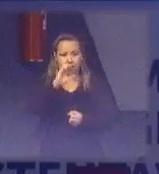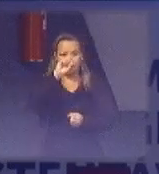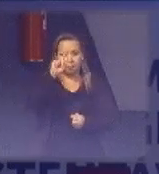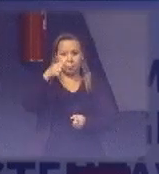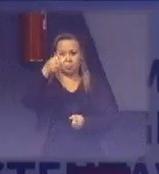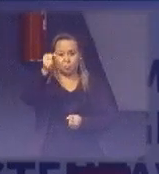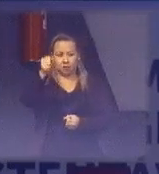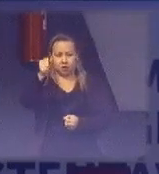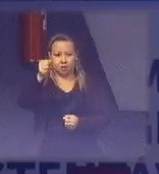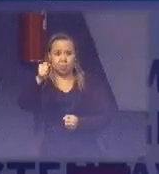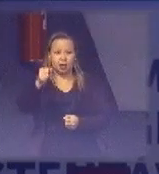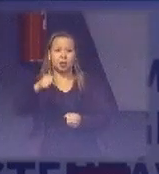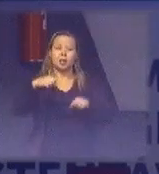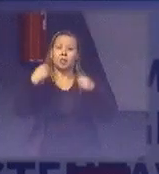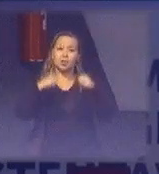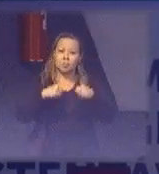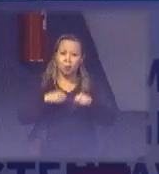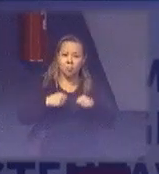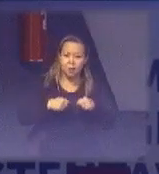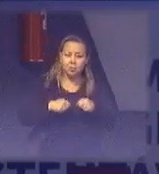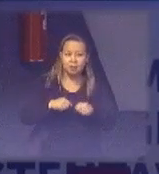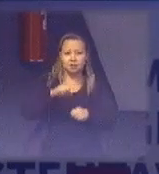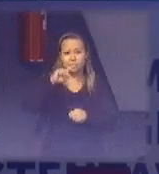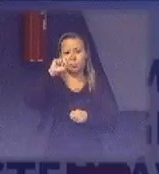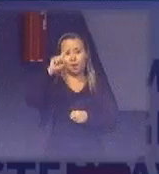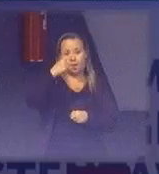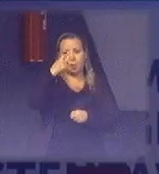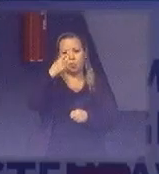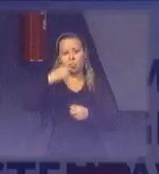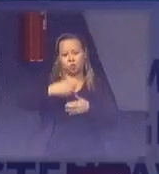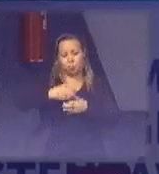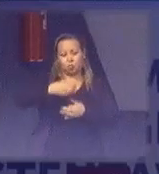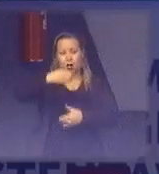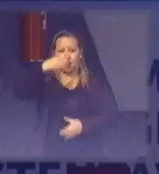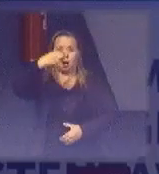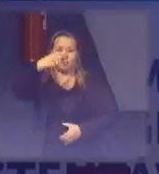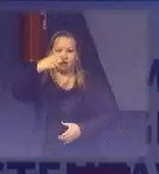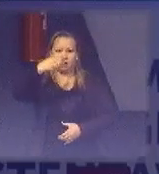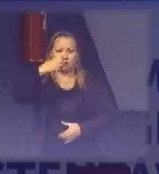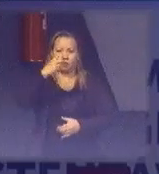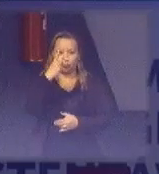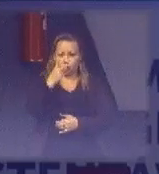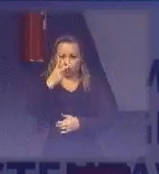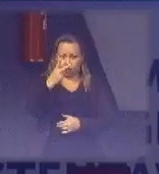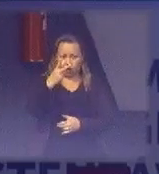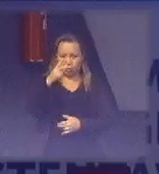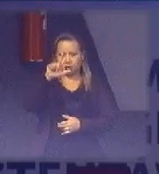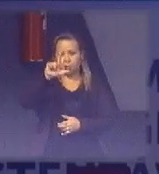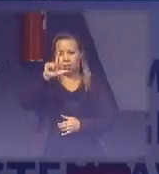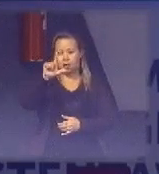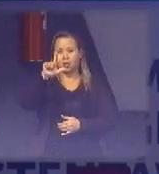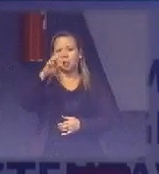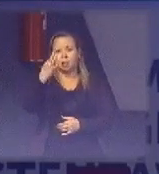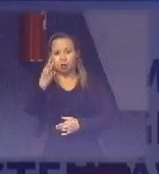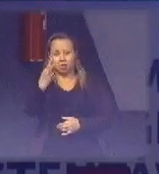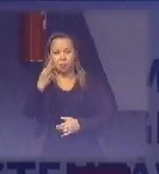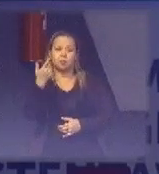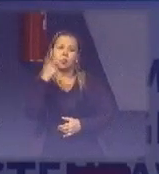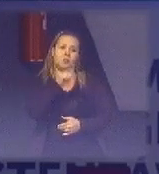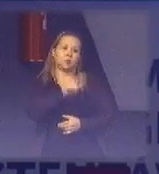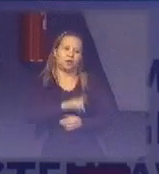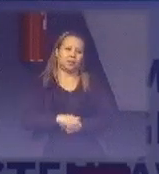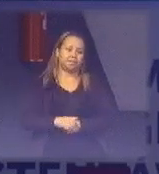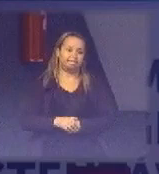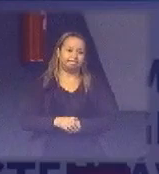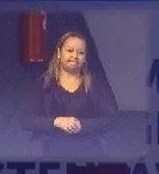mil garrafas PET de 2 litros para alcançar o valor da cadeira. Então, na dúvida